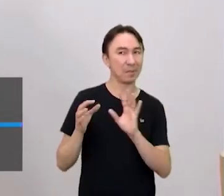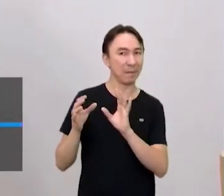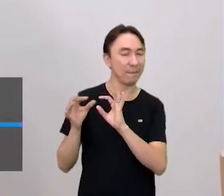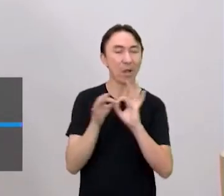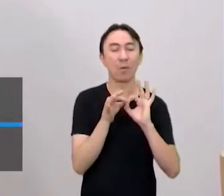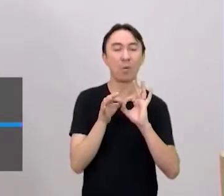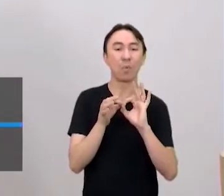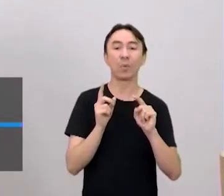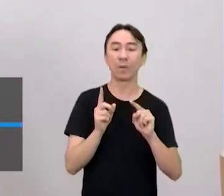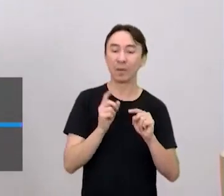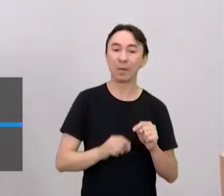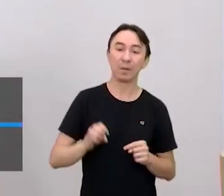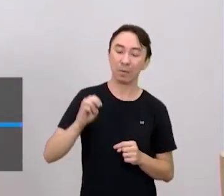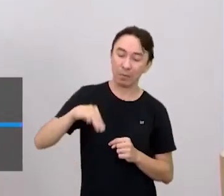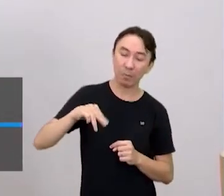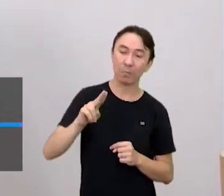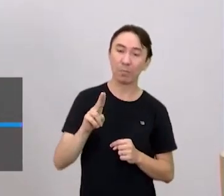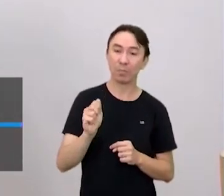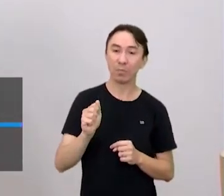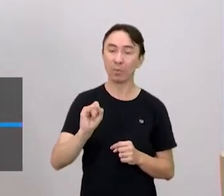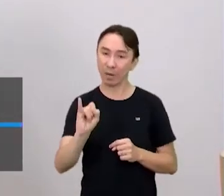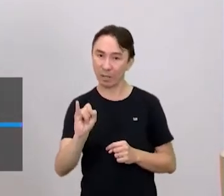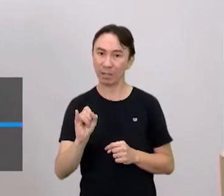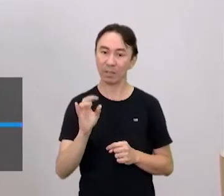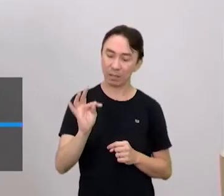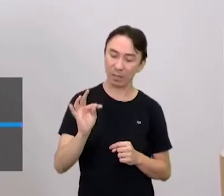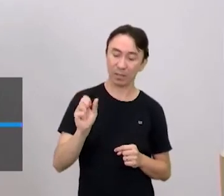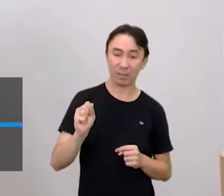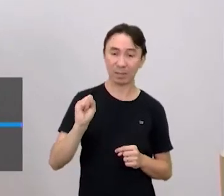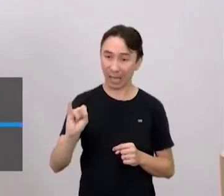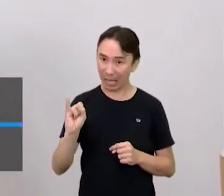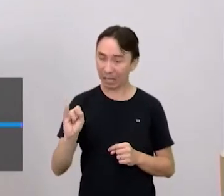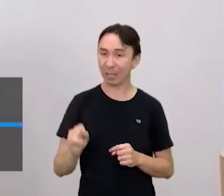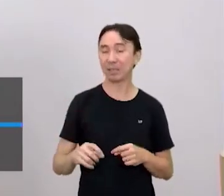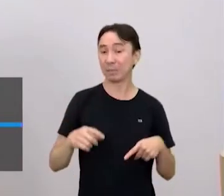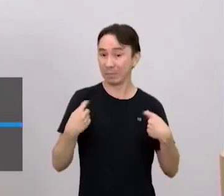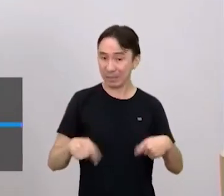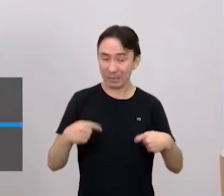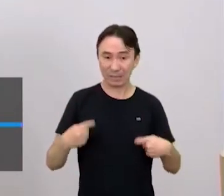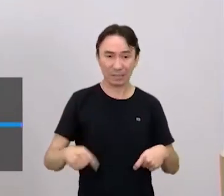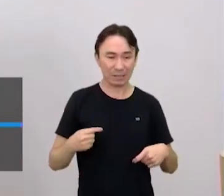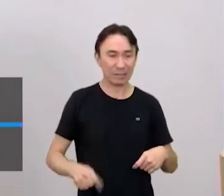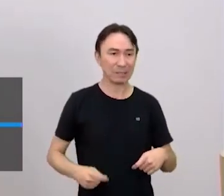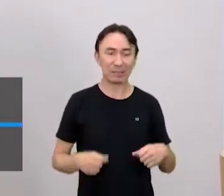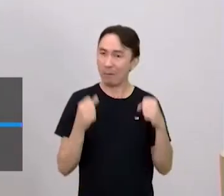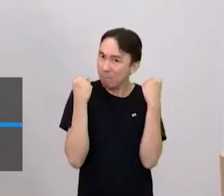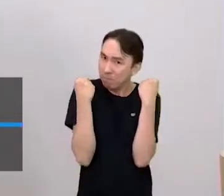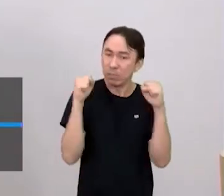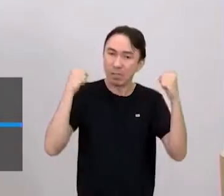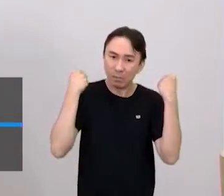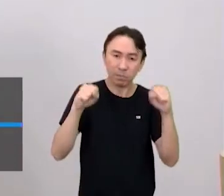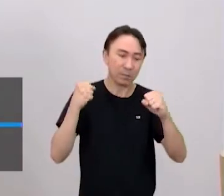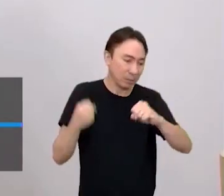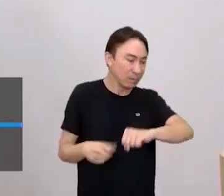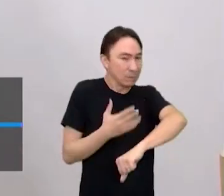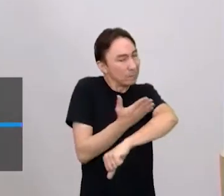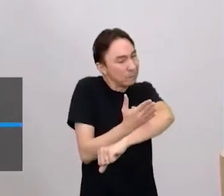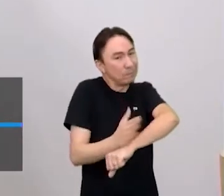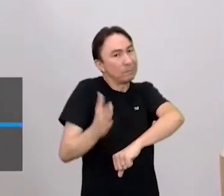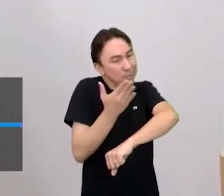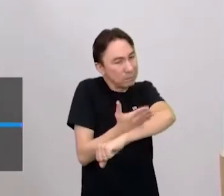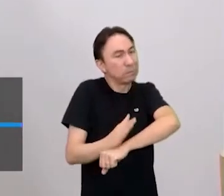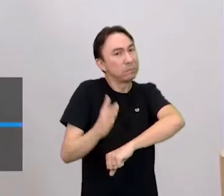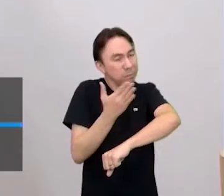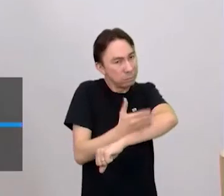O Muay Thai é uma luta que realmente demanda um físico muito bom e tudo mais, um preparo físico muito